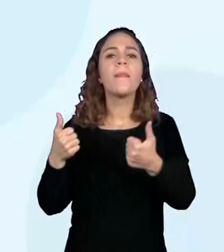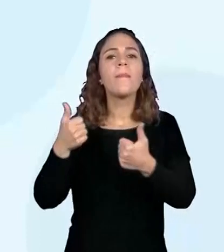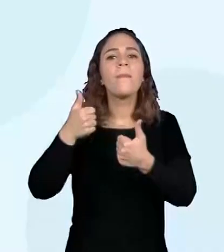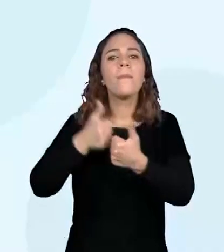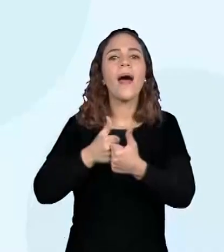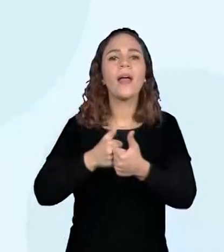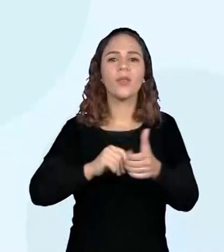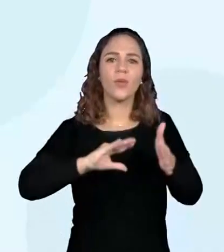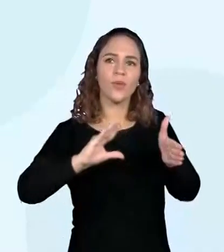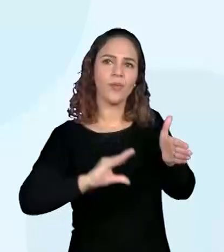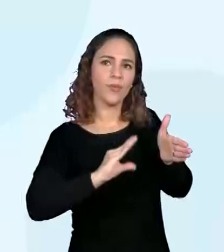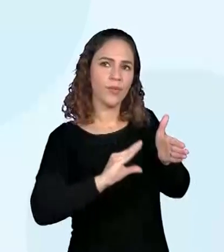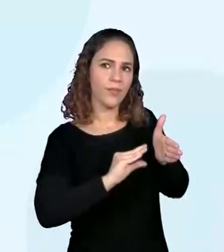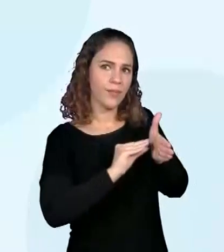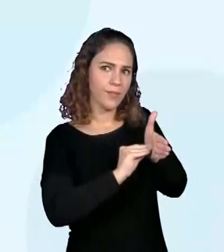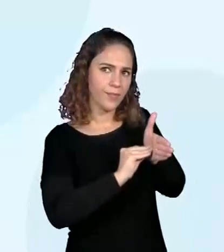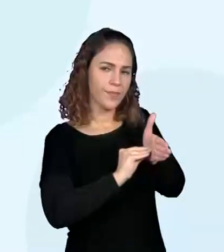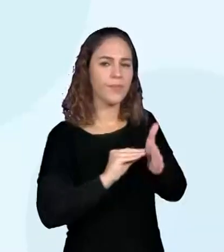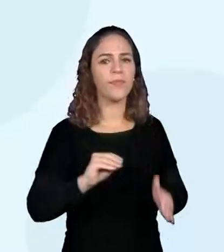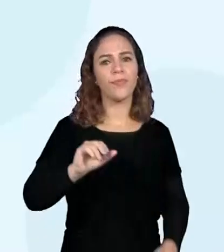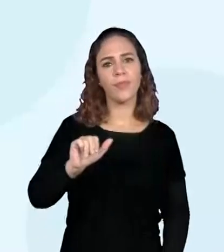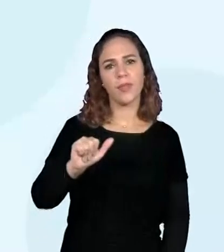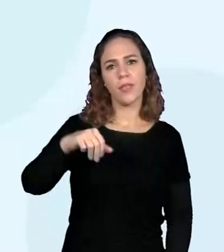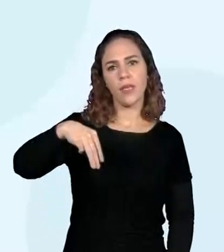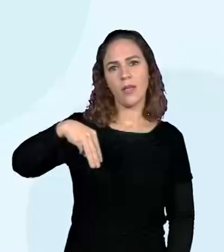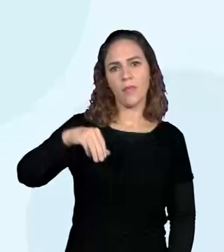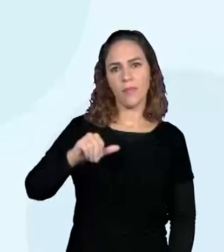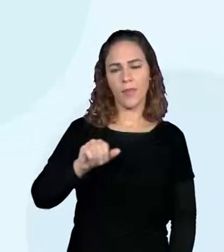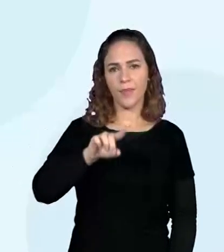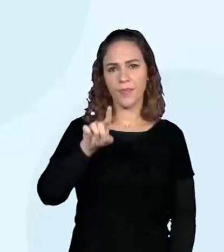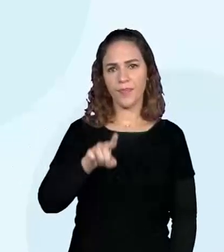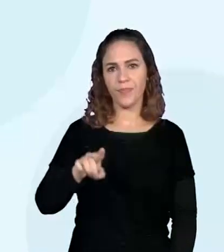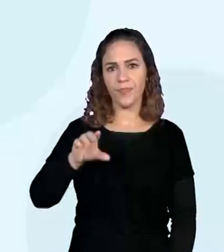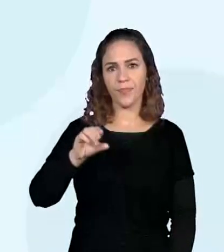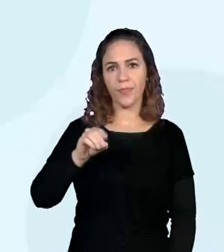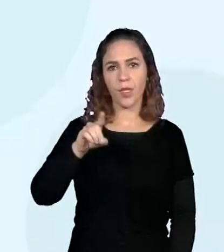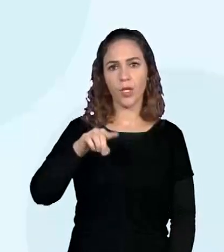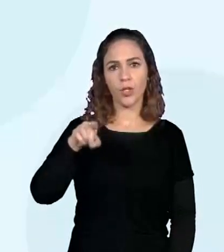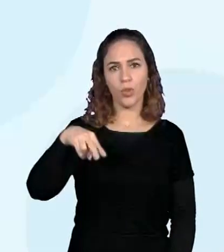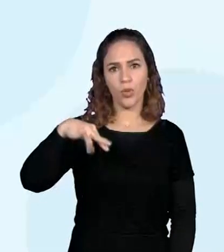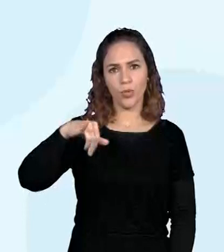meio norte. Então, é uma região, pessoal, que é semiárida.